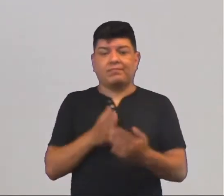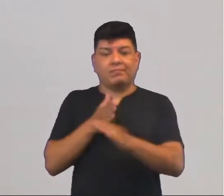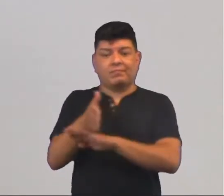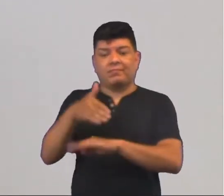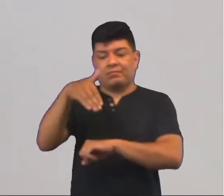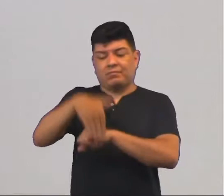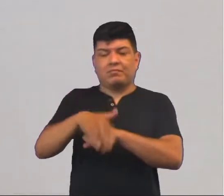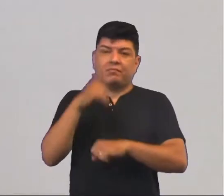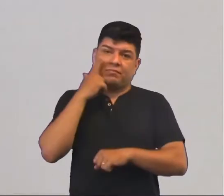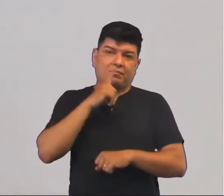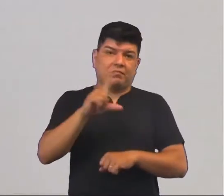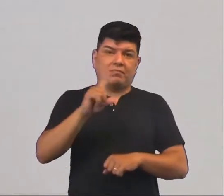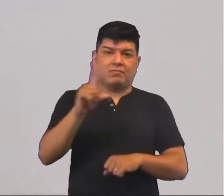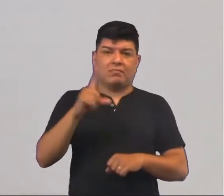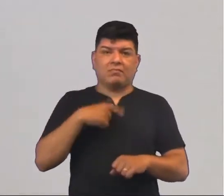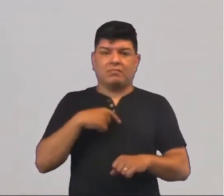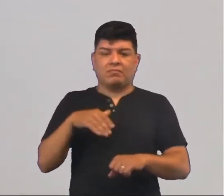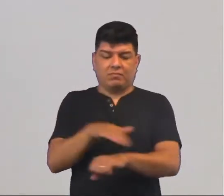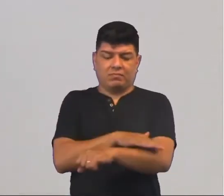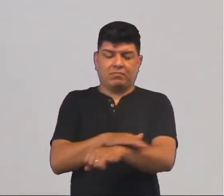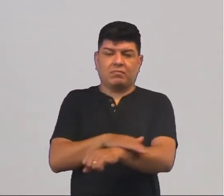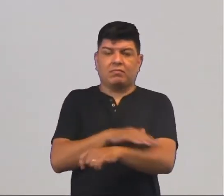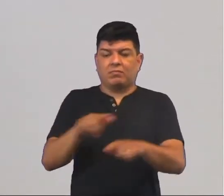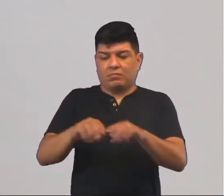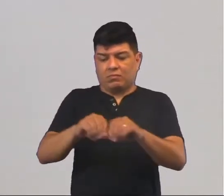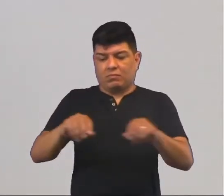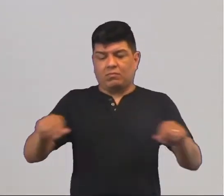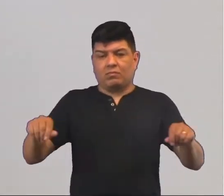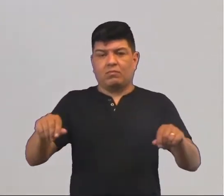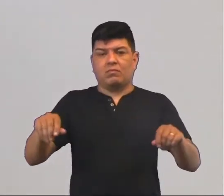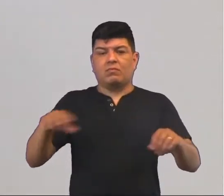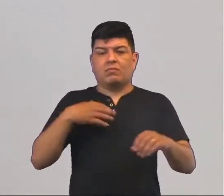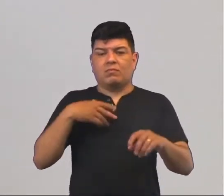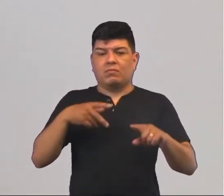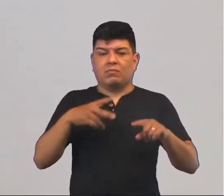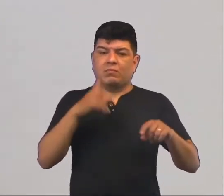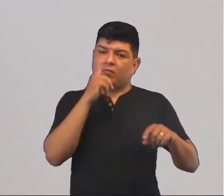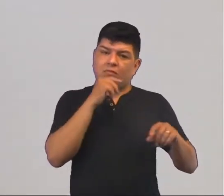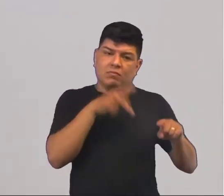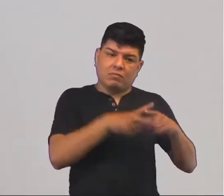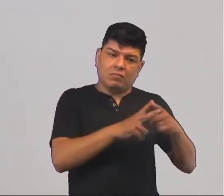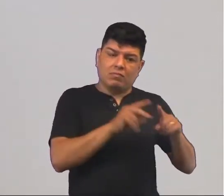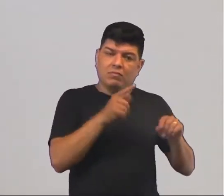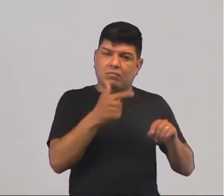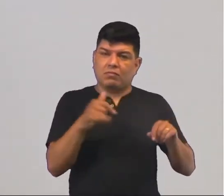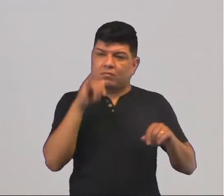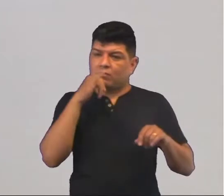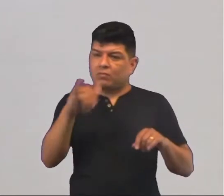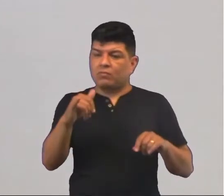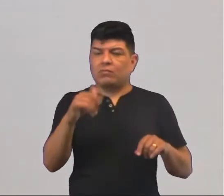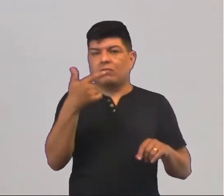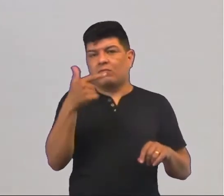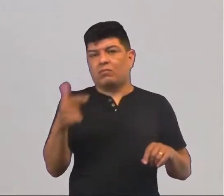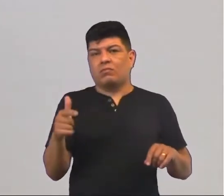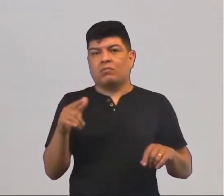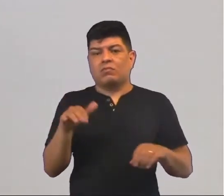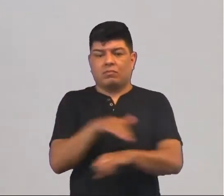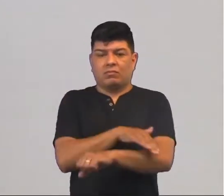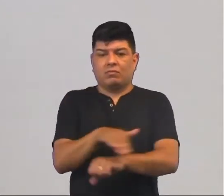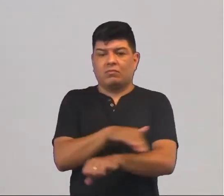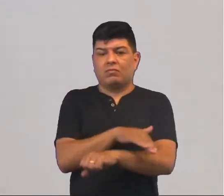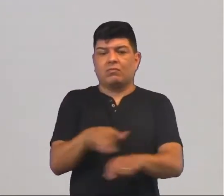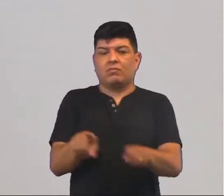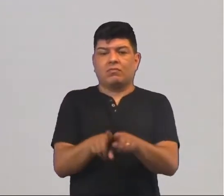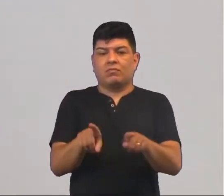para entrar à noite, tem aqueles bairros que não tem asfaltos, não tem calçamento, não tem saneamento básico, não tem iluminação e tem uns bairros aí